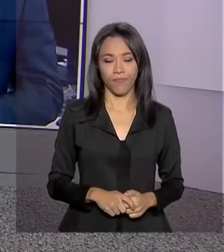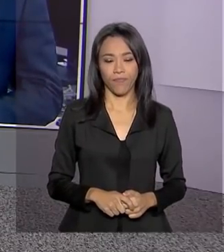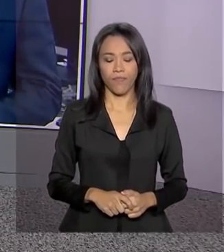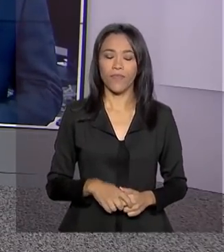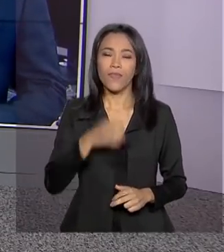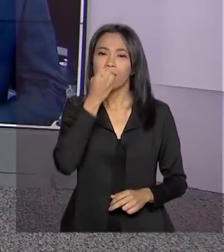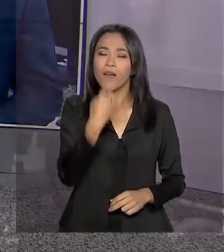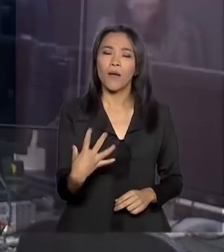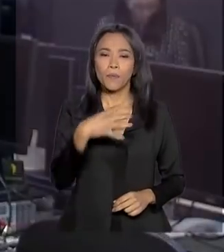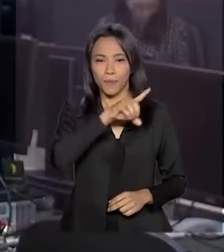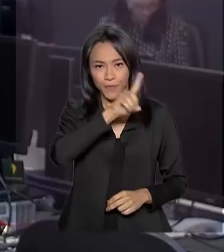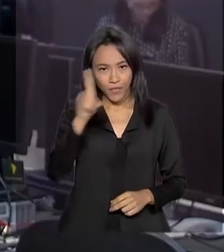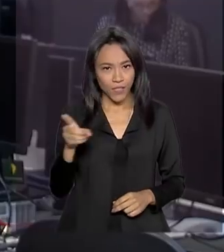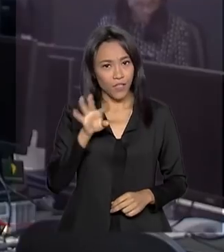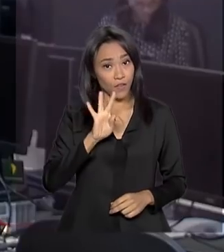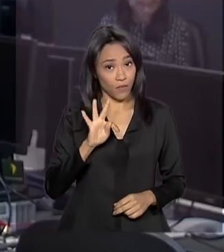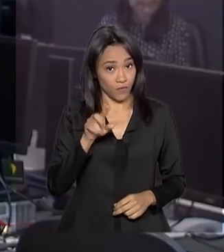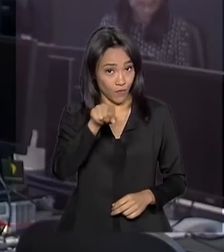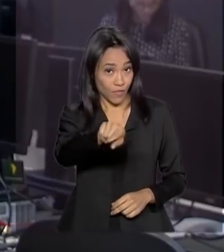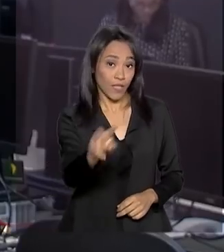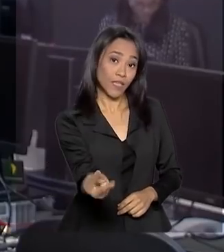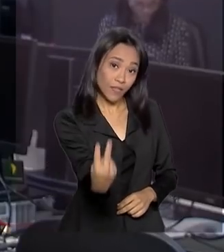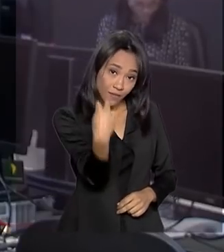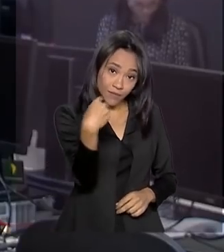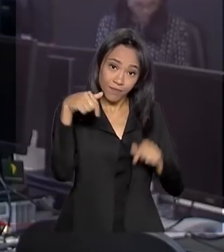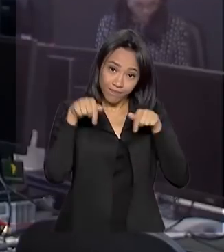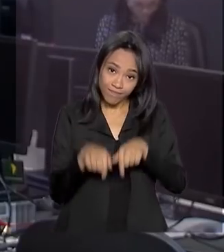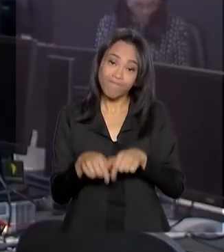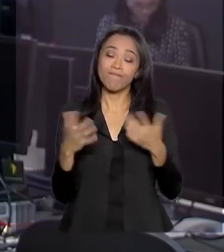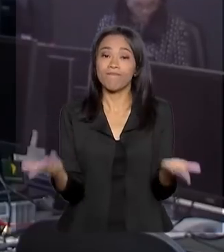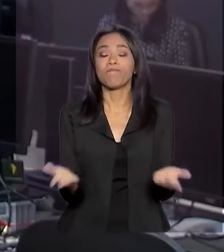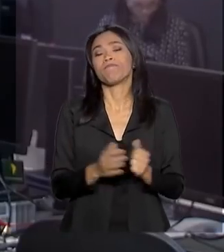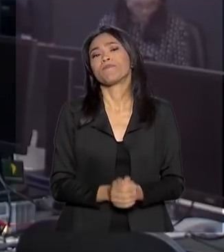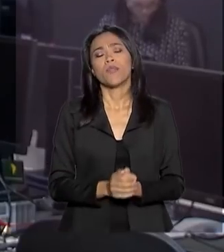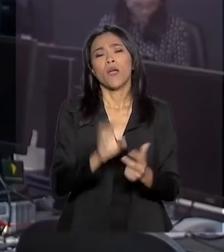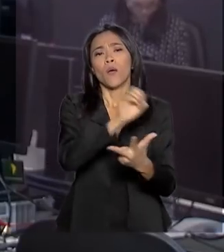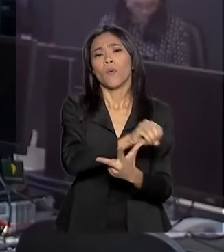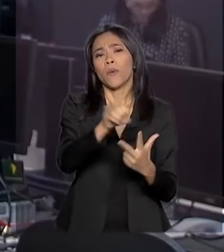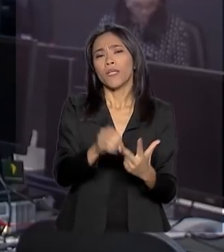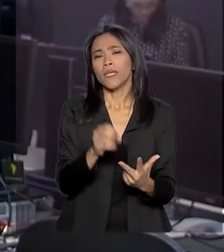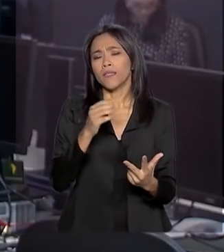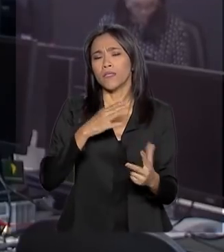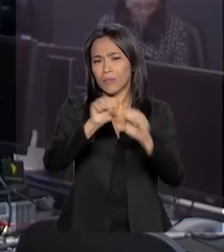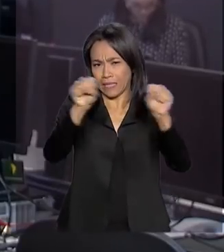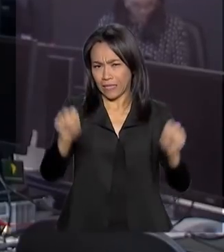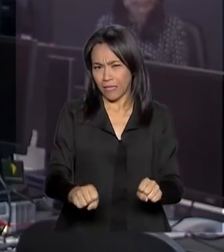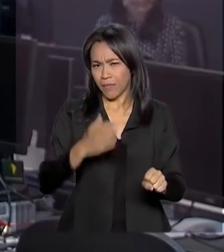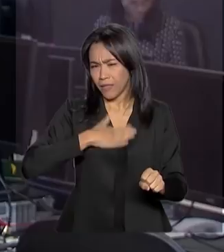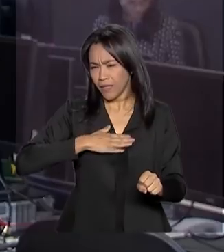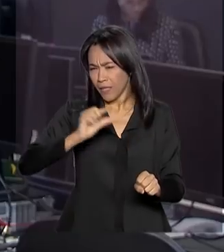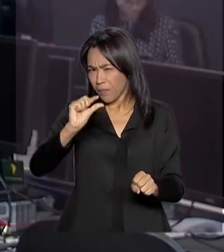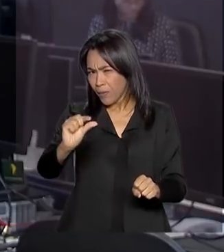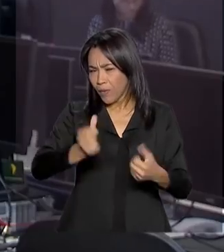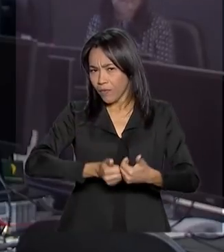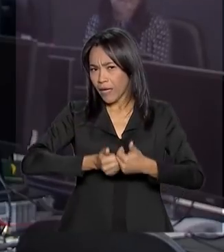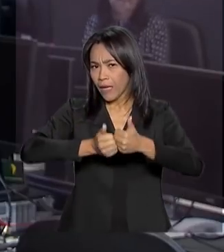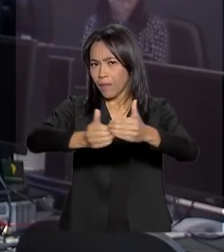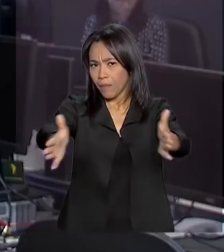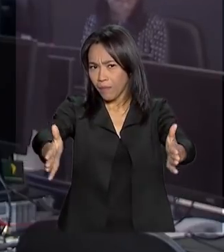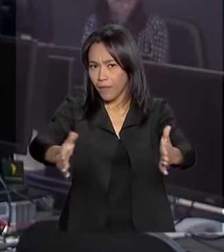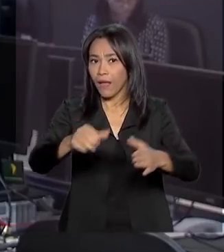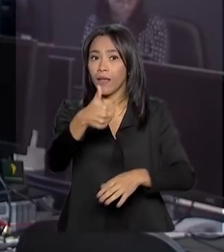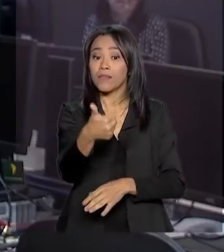Bom dia, Carla. Bom dia a você que acompanha o Brasil em Dia. O sistema do Enem será liberado daqui a pouquinho, logo mais às 10 horas